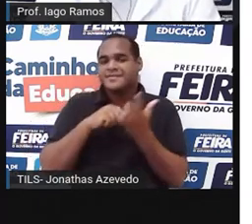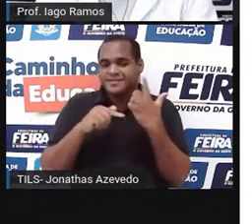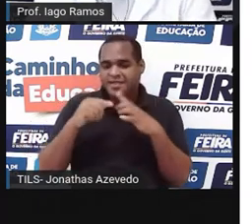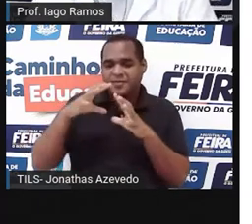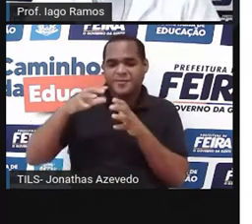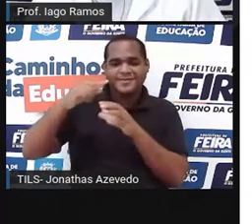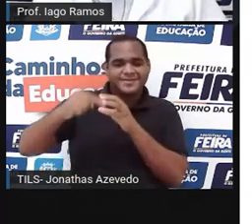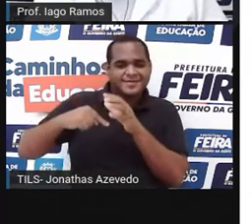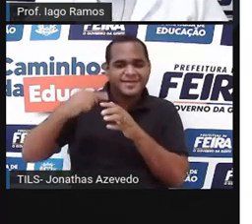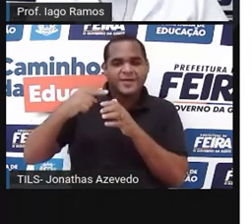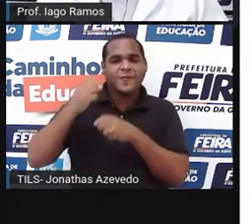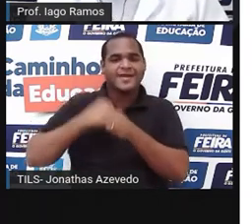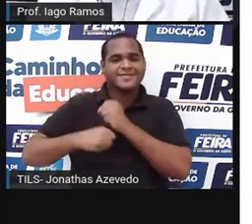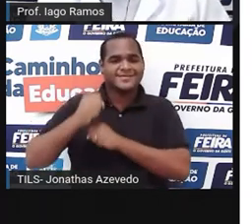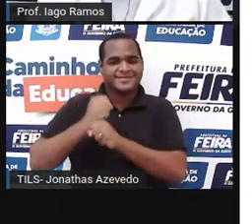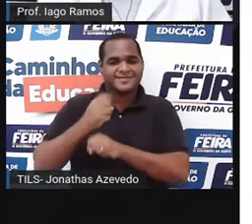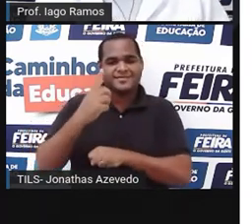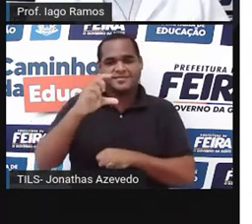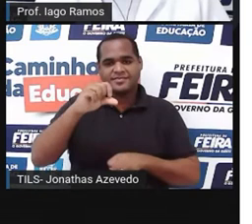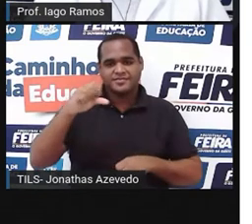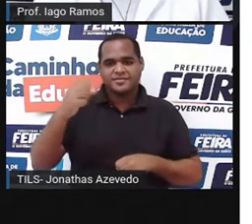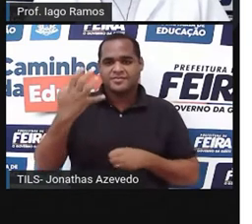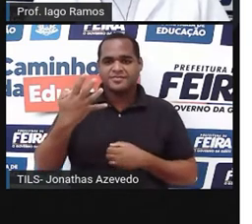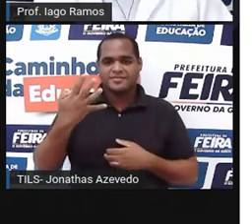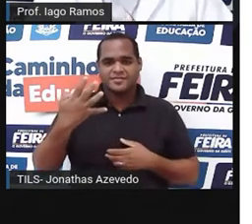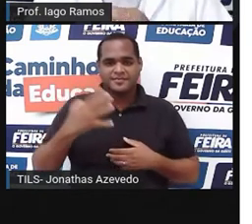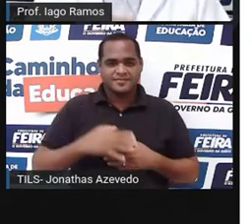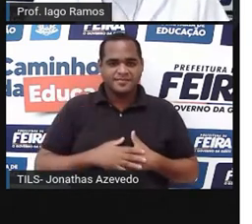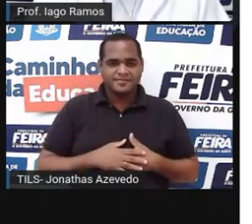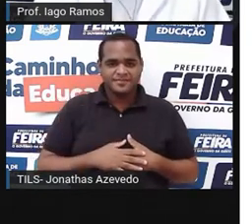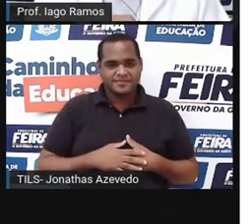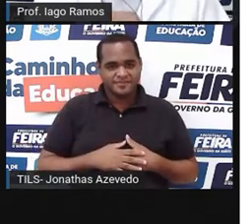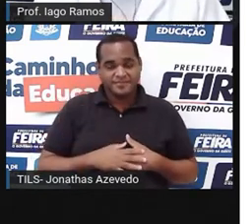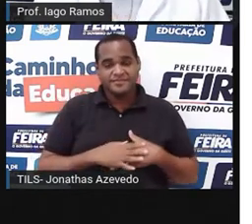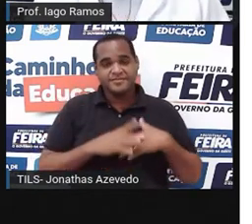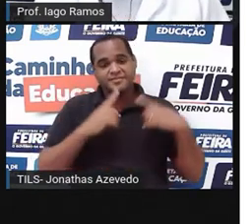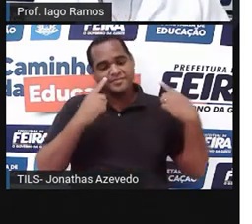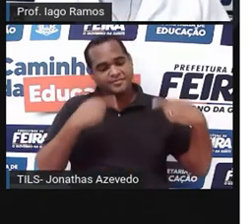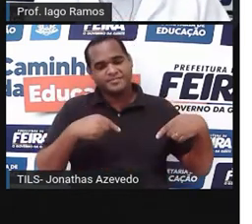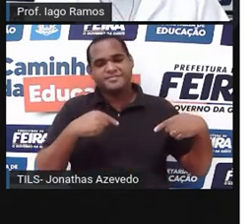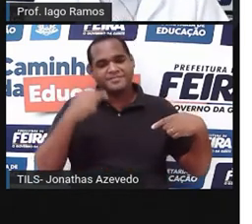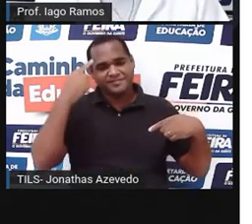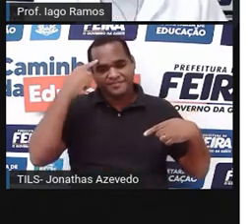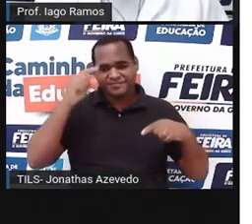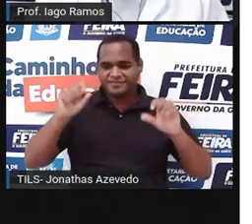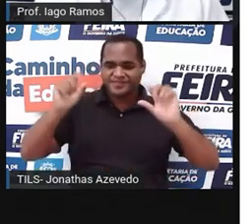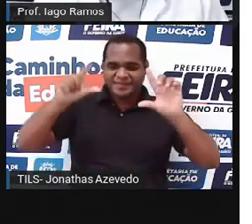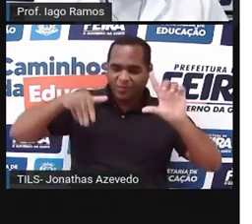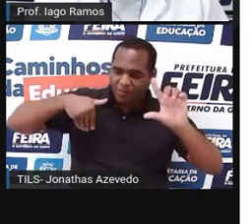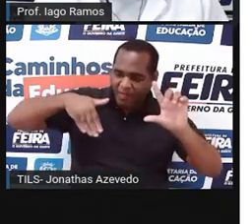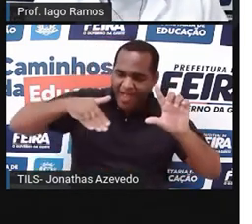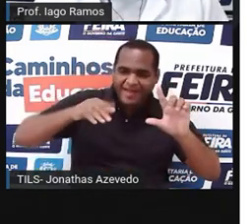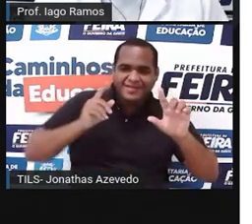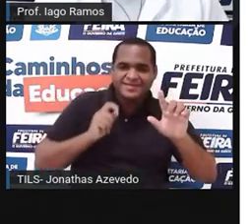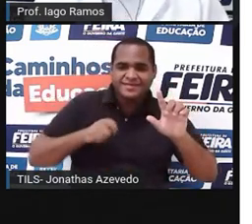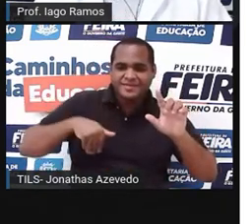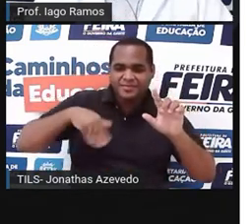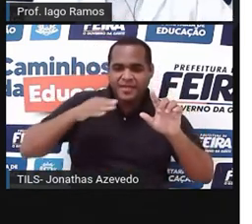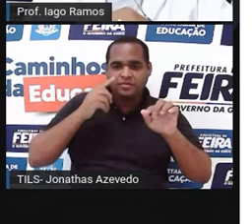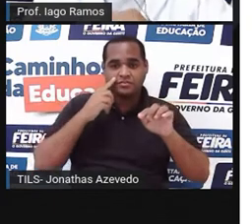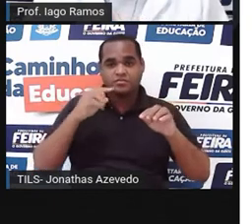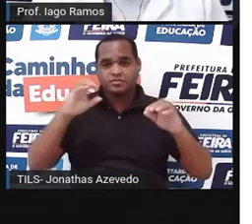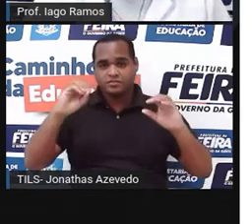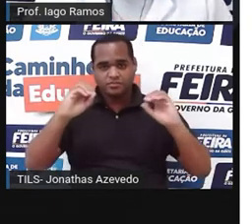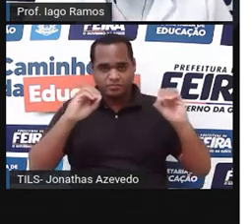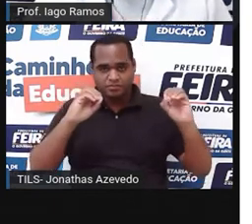no ano de 1994, né? Numa disputa de pênaltis. Foi 0x0 no tempo regulamentar,